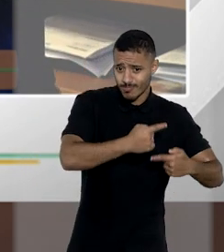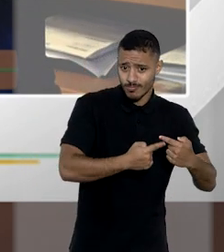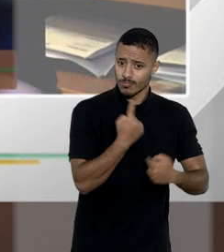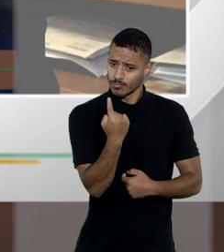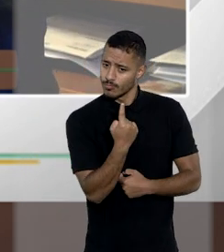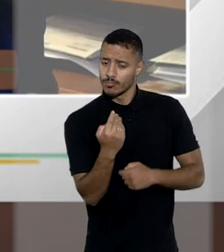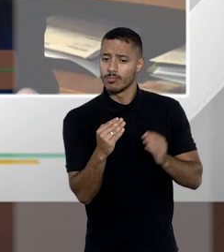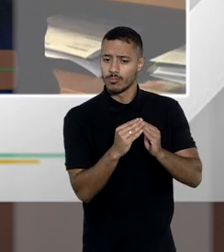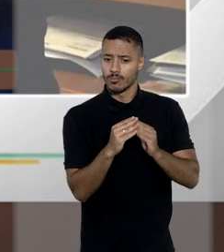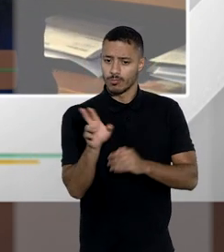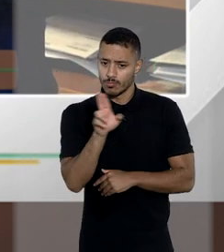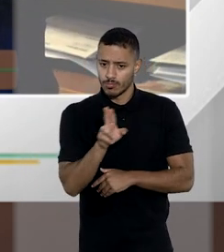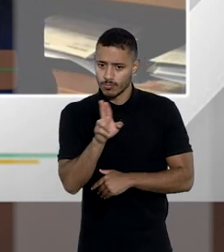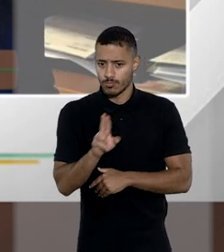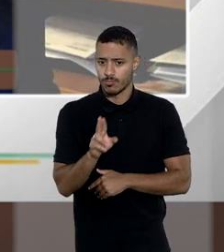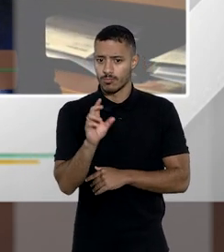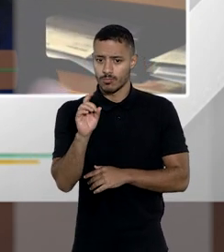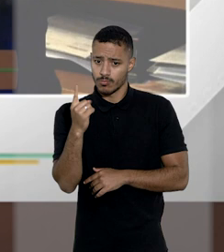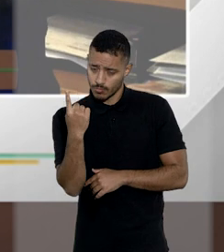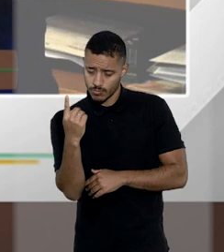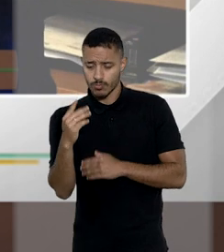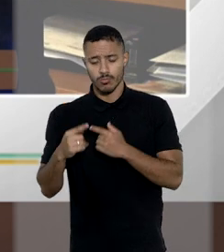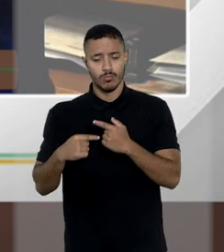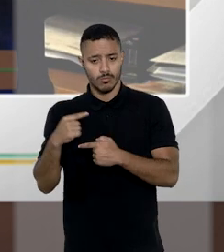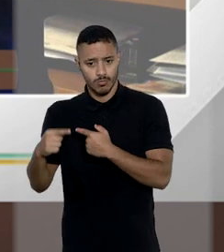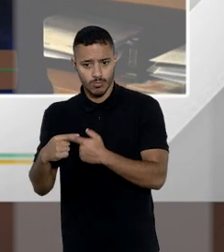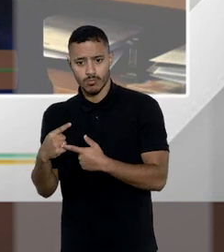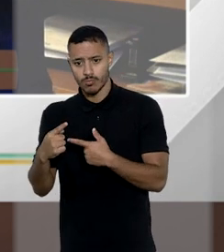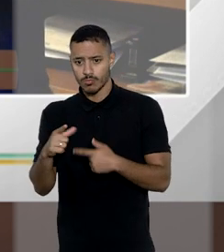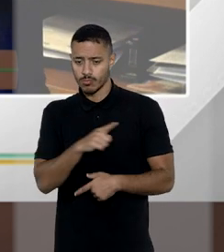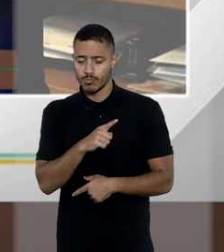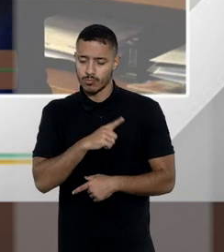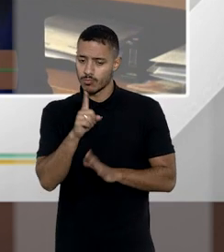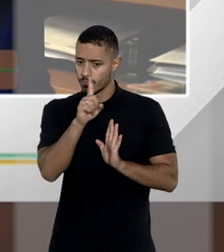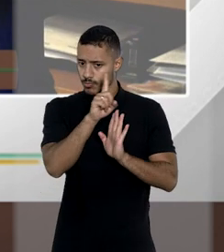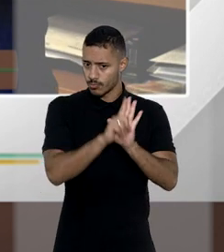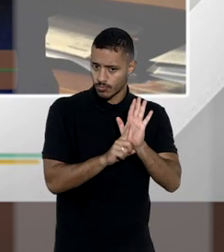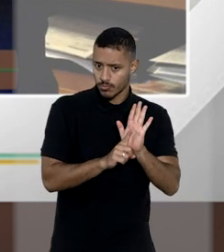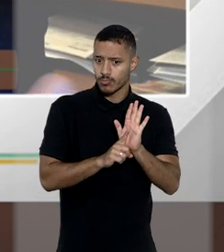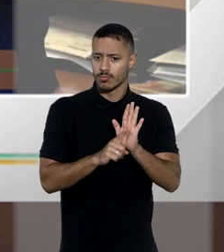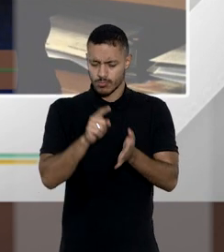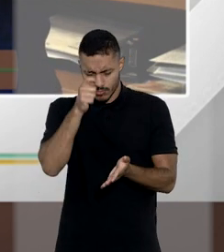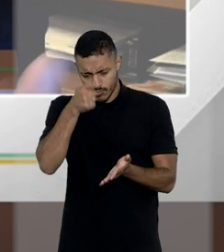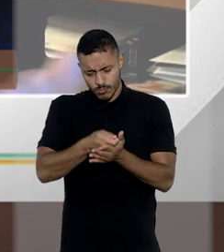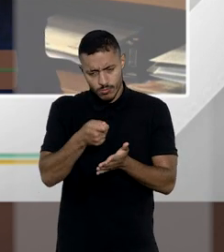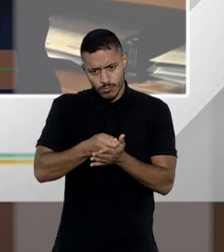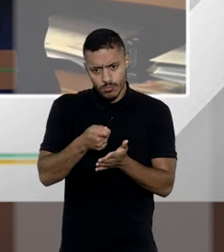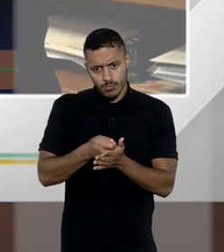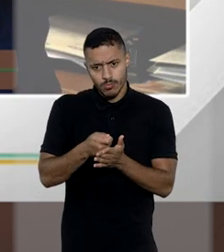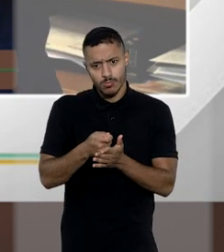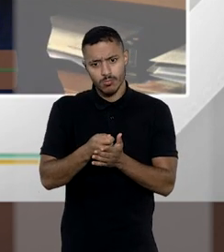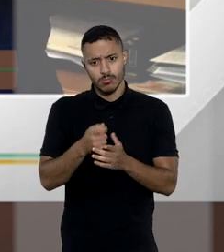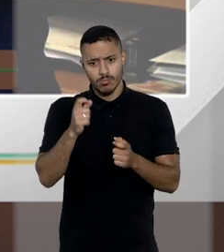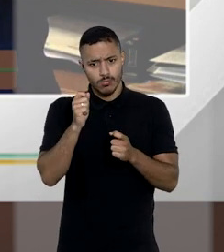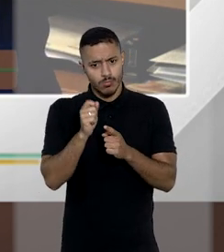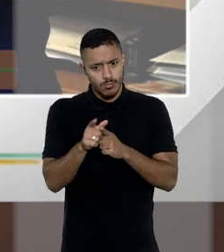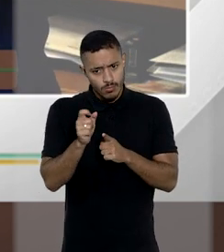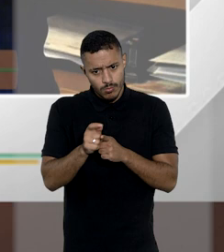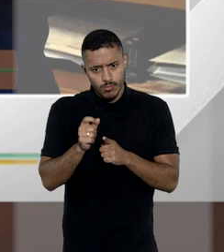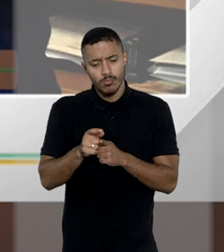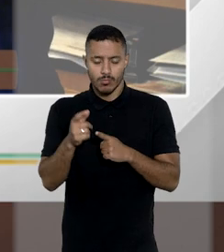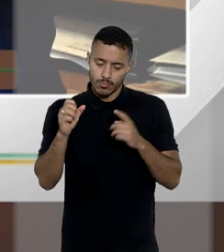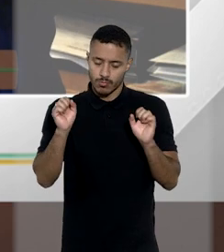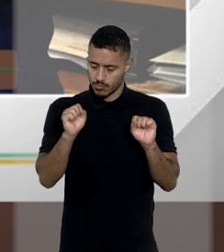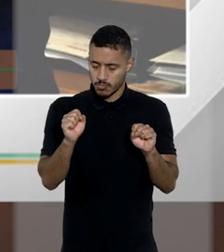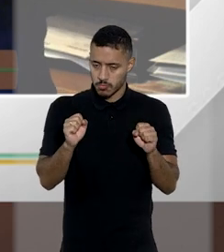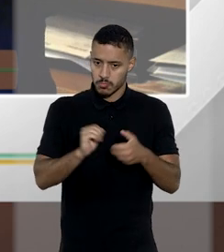-herdeiros de um único imóvel que é utilizado por um único dos herdeiros vão ter o direito à cobrança de um locativo isto